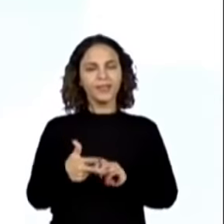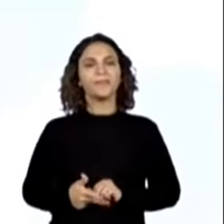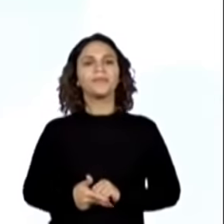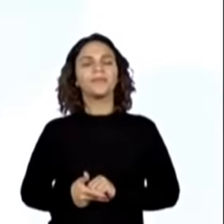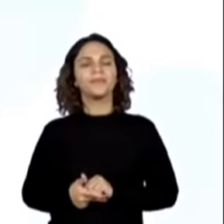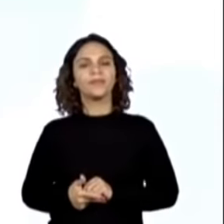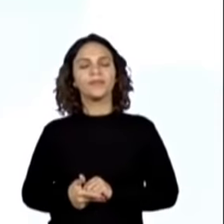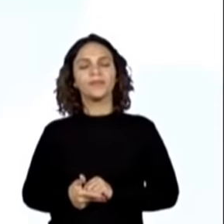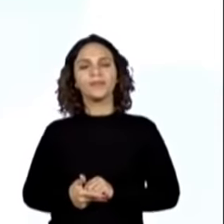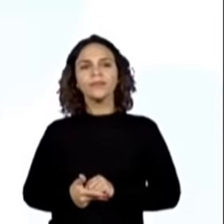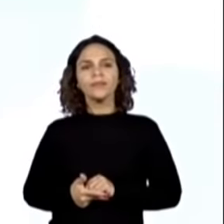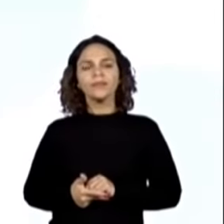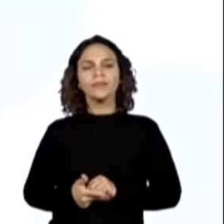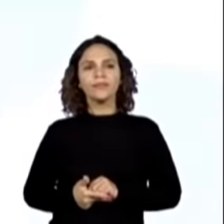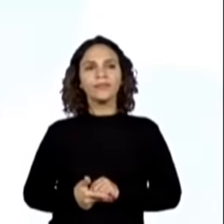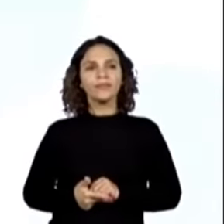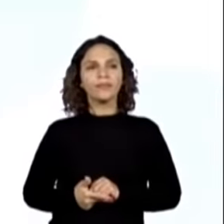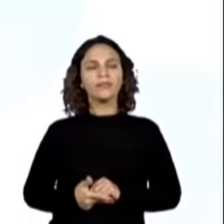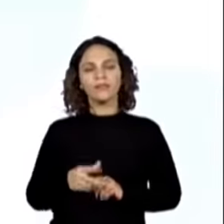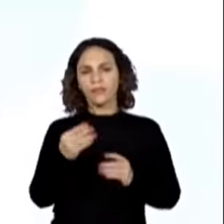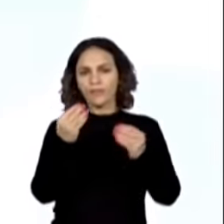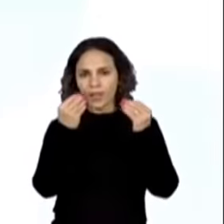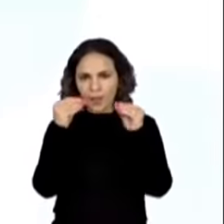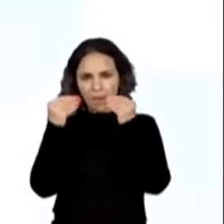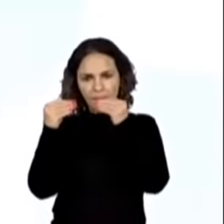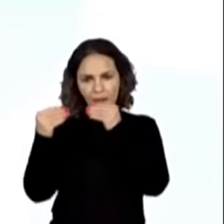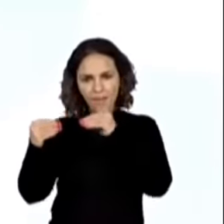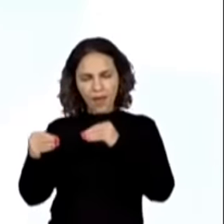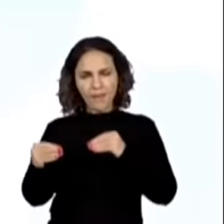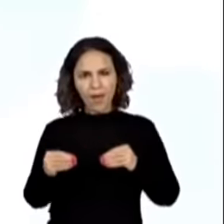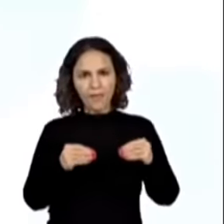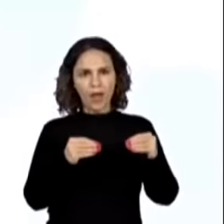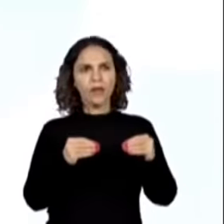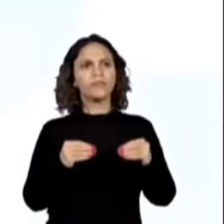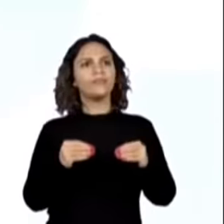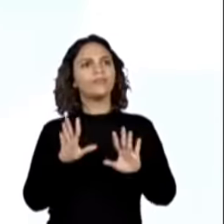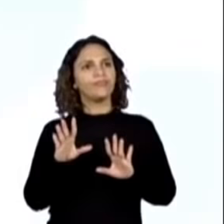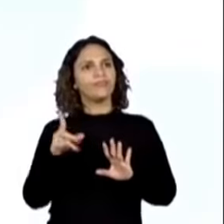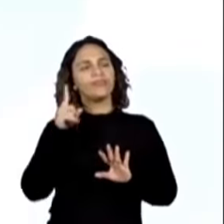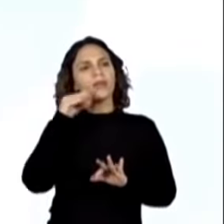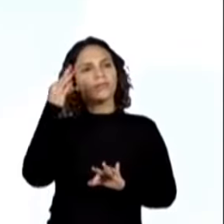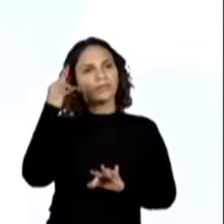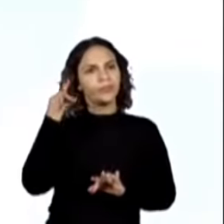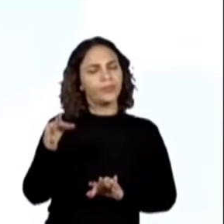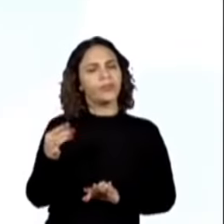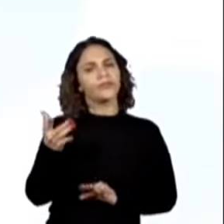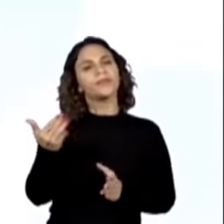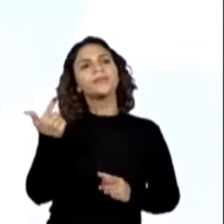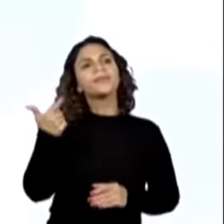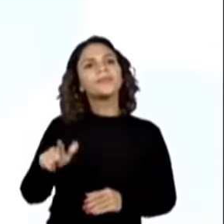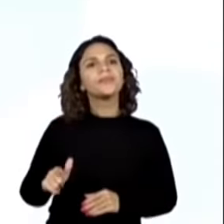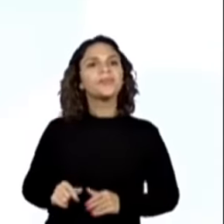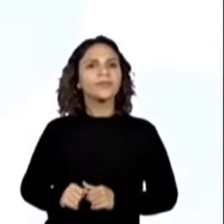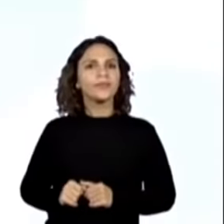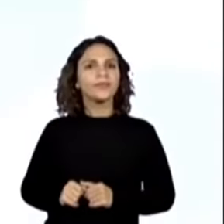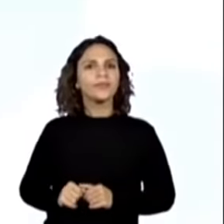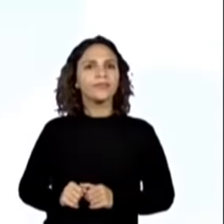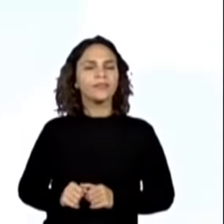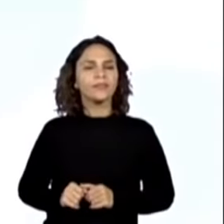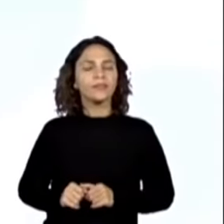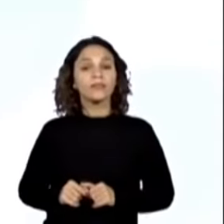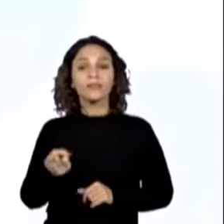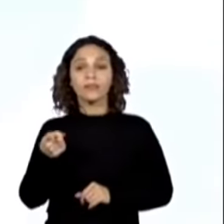É verdadeiro. Estou marcando as chaves das alternativas. Próxima alternativa.